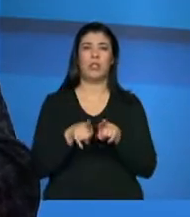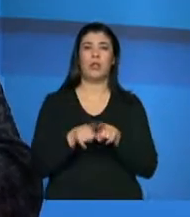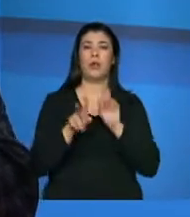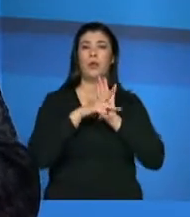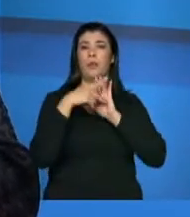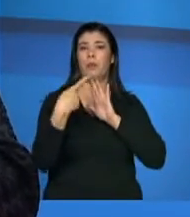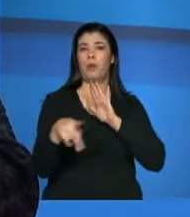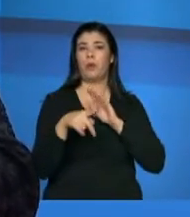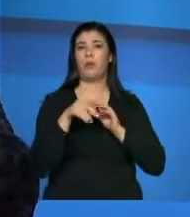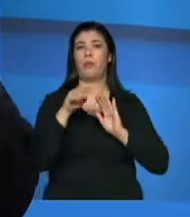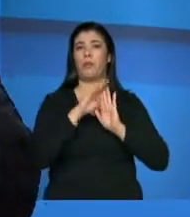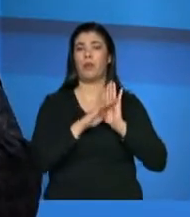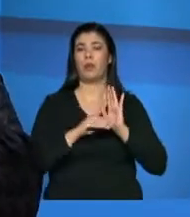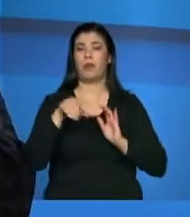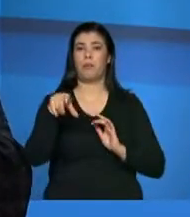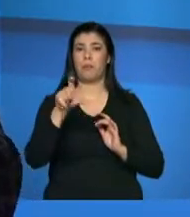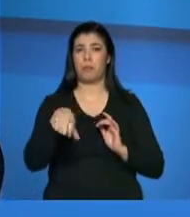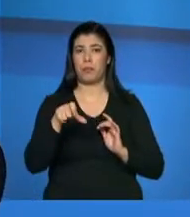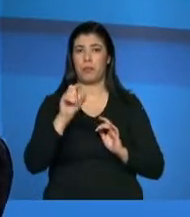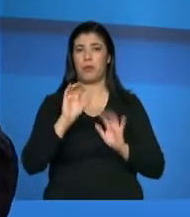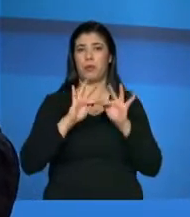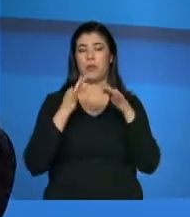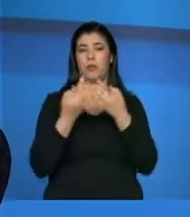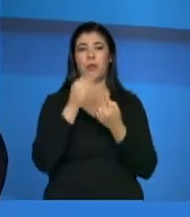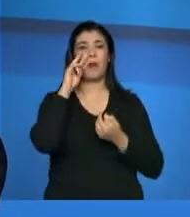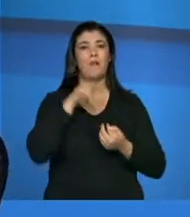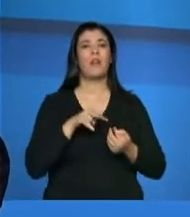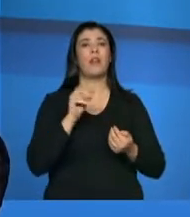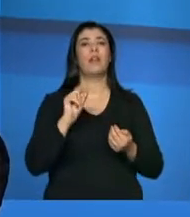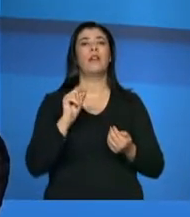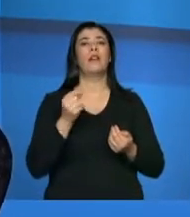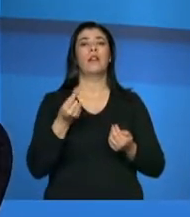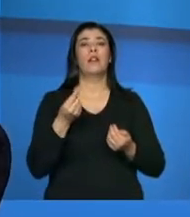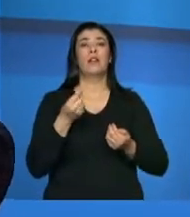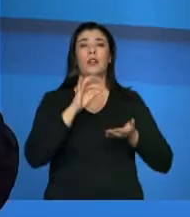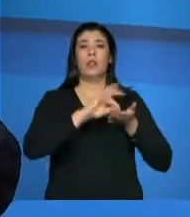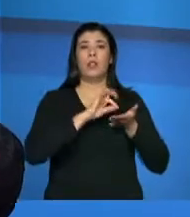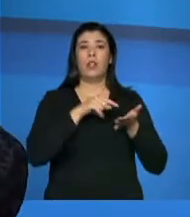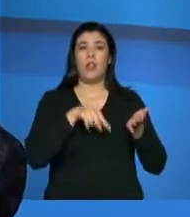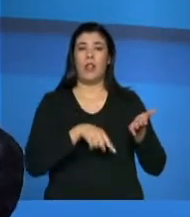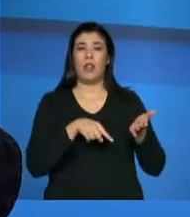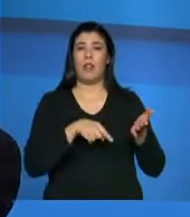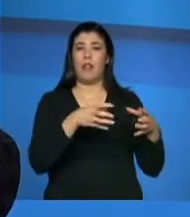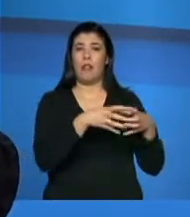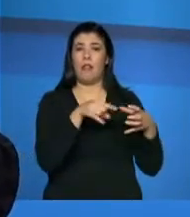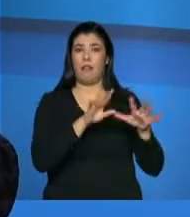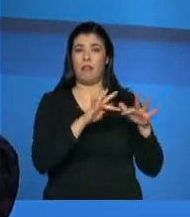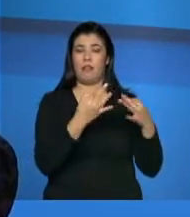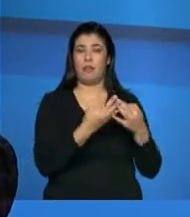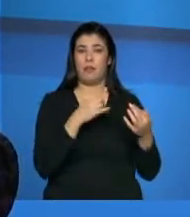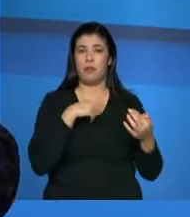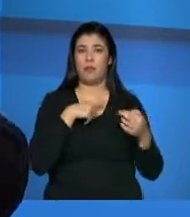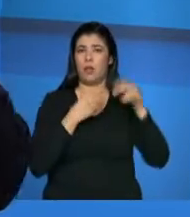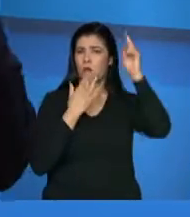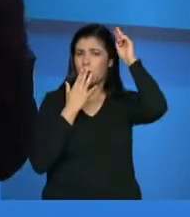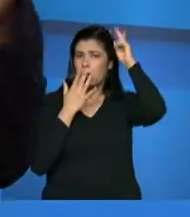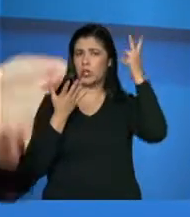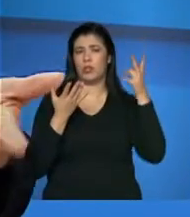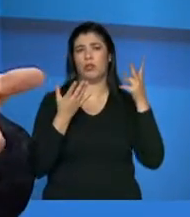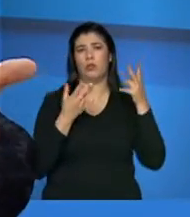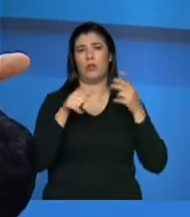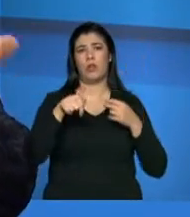próprio Bolsa Família, ele olha o cadastro para ver, por exemplo, se a família é indígena, ou quilombola, ou catadora, ela